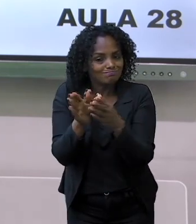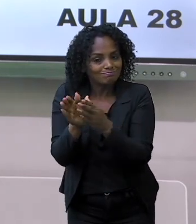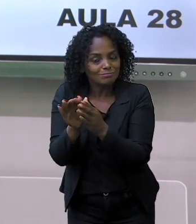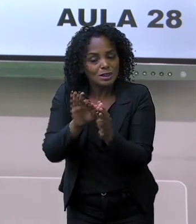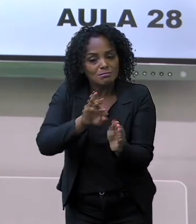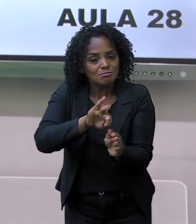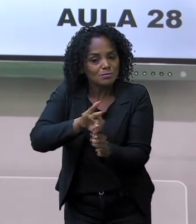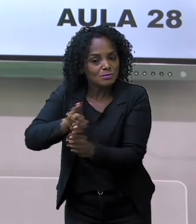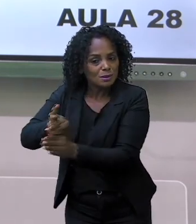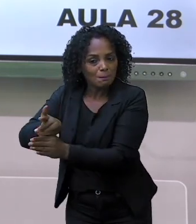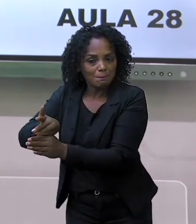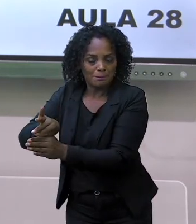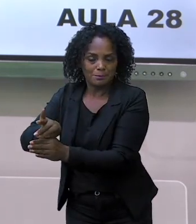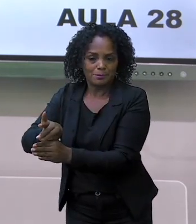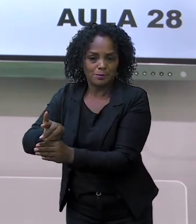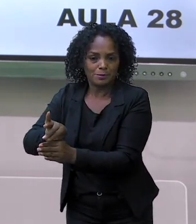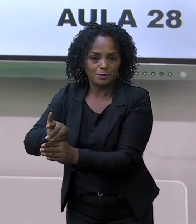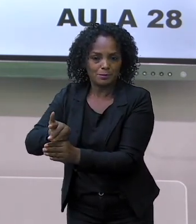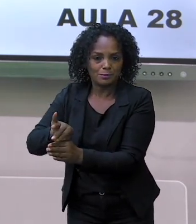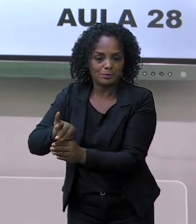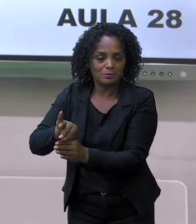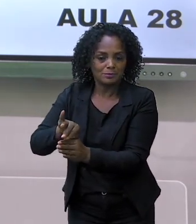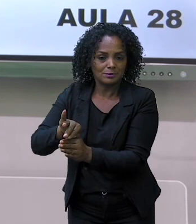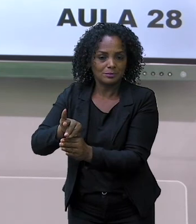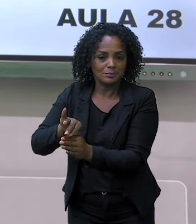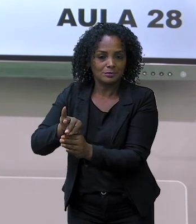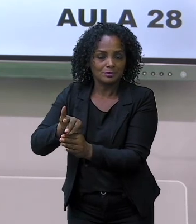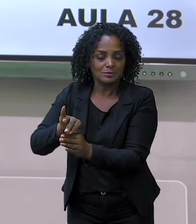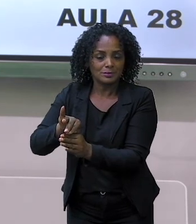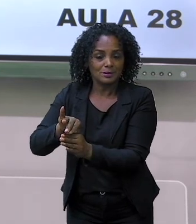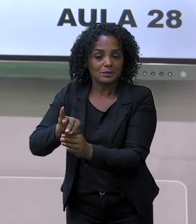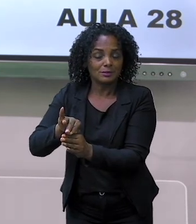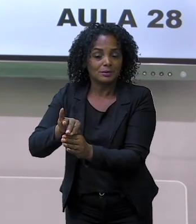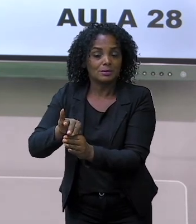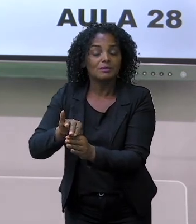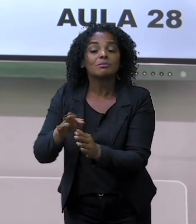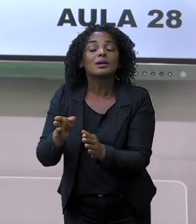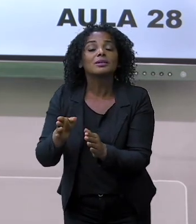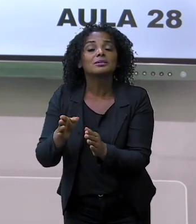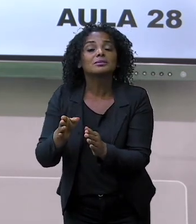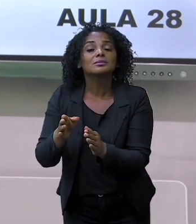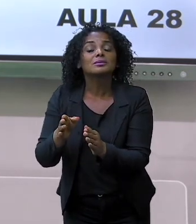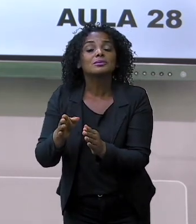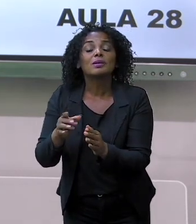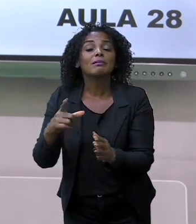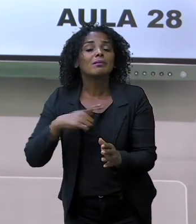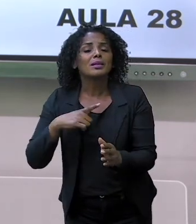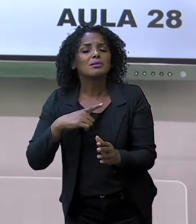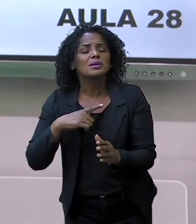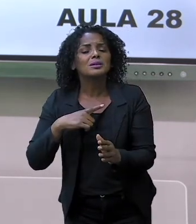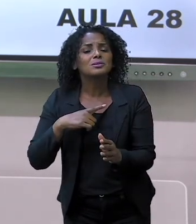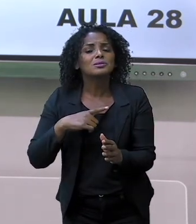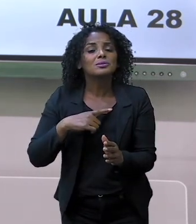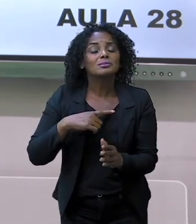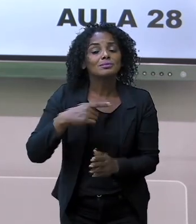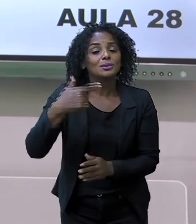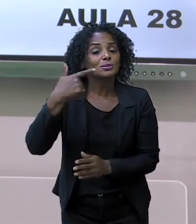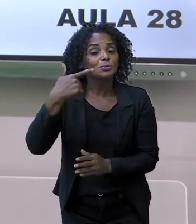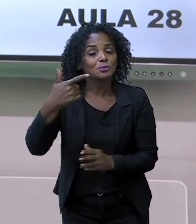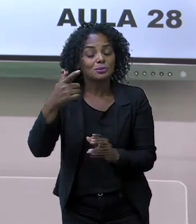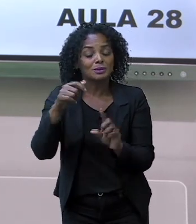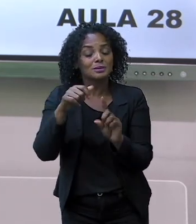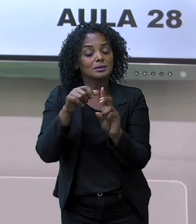aquele monte de dez e vai sobrar quantas unidades? Duas unidades. Como que você vai